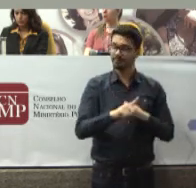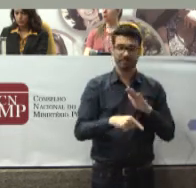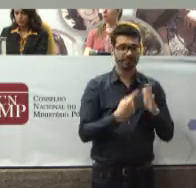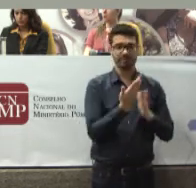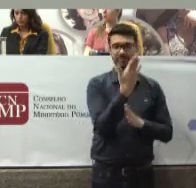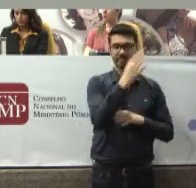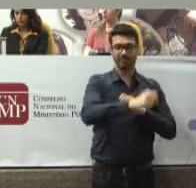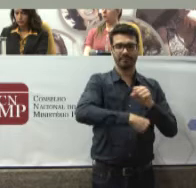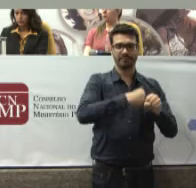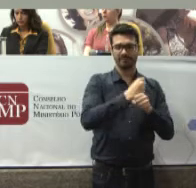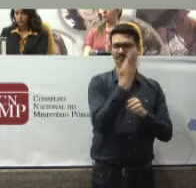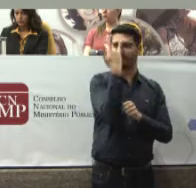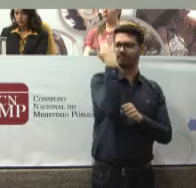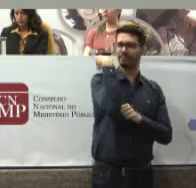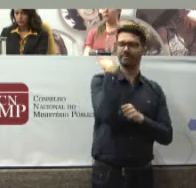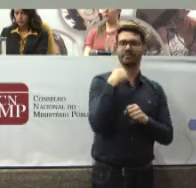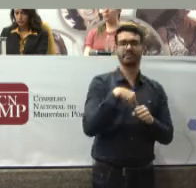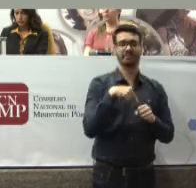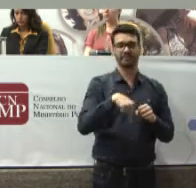Quando